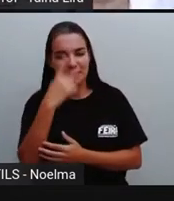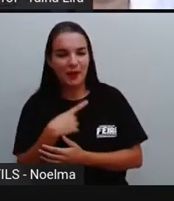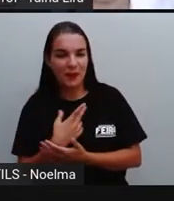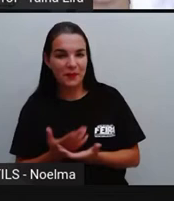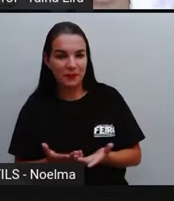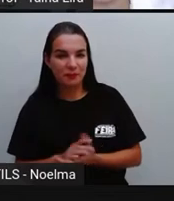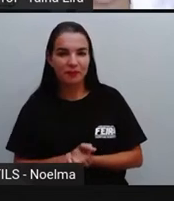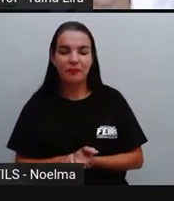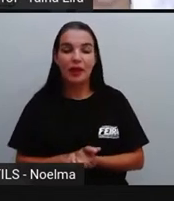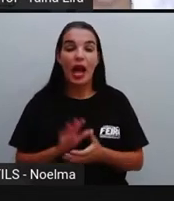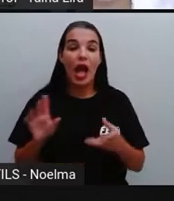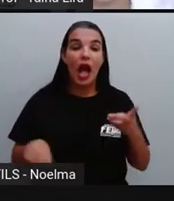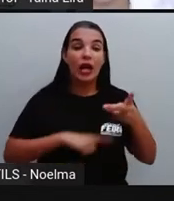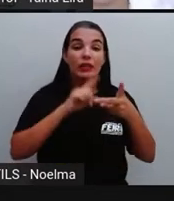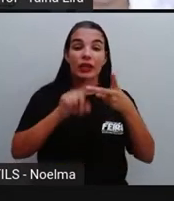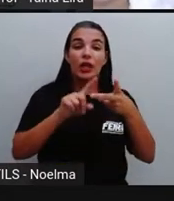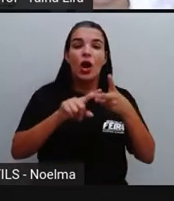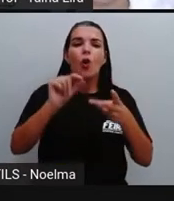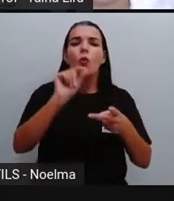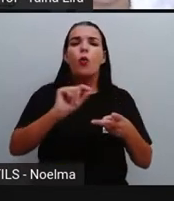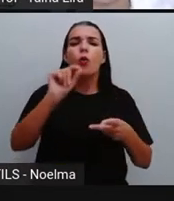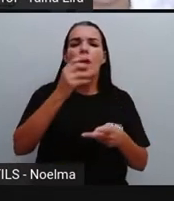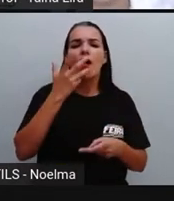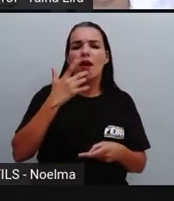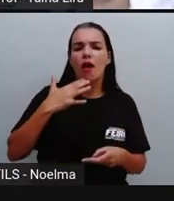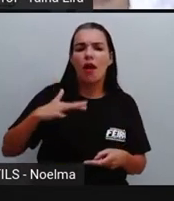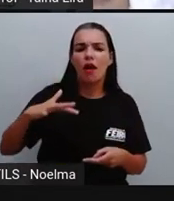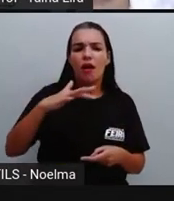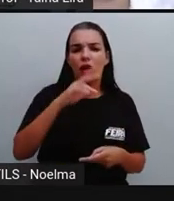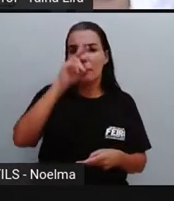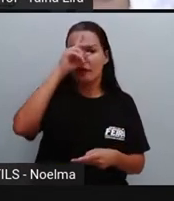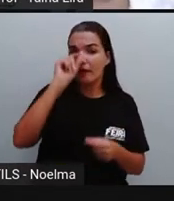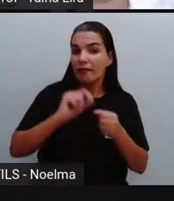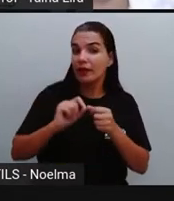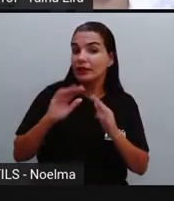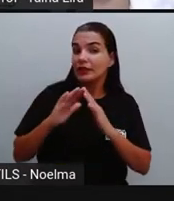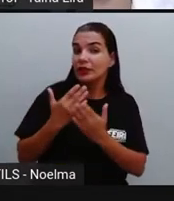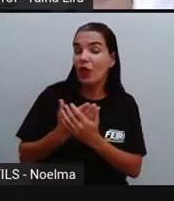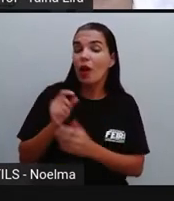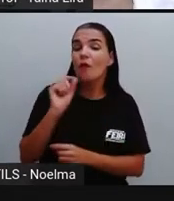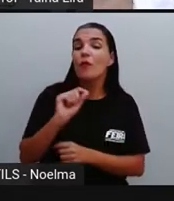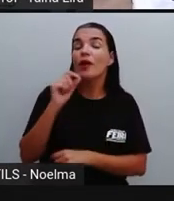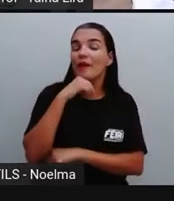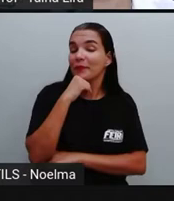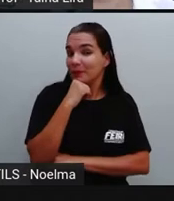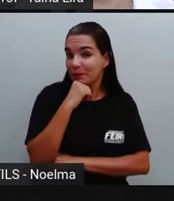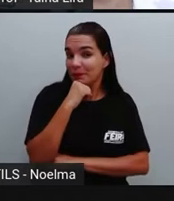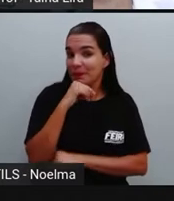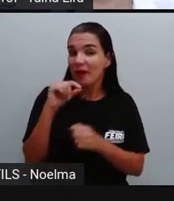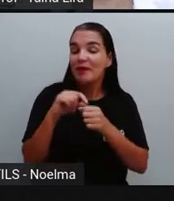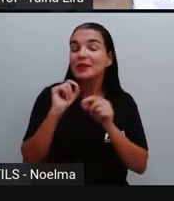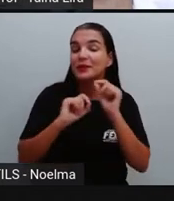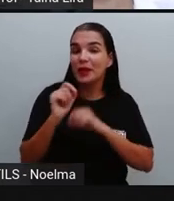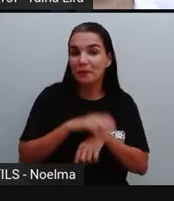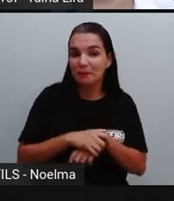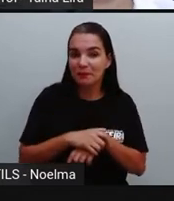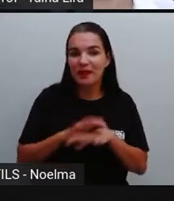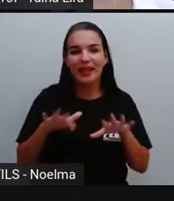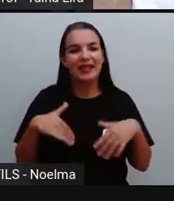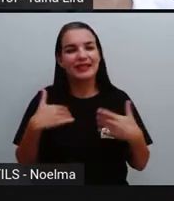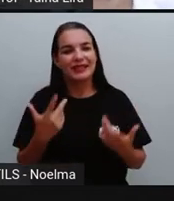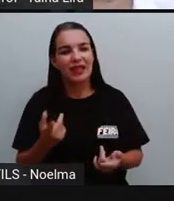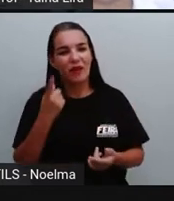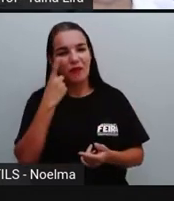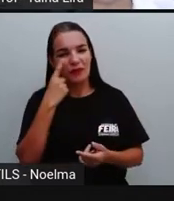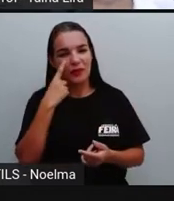o que é que as crianças fazem aí na escola? A gente viu, né? Que as crianças